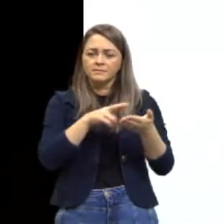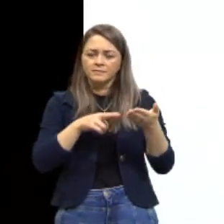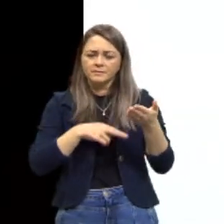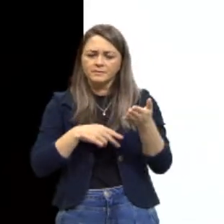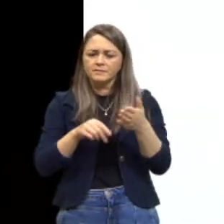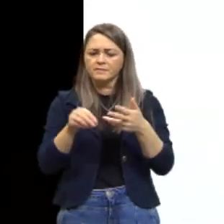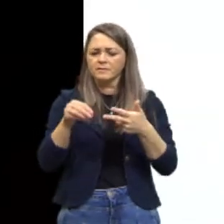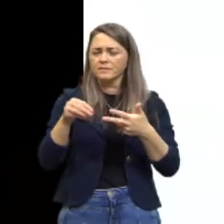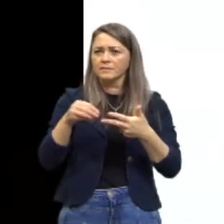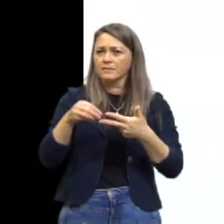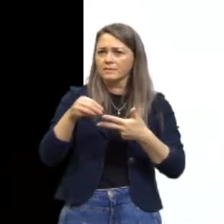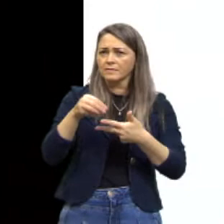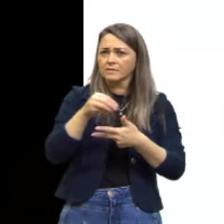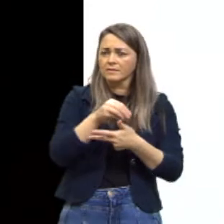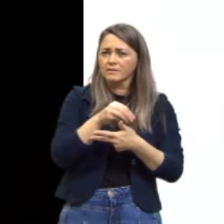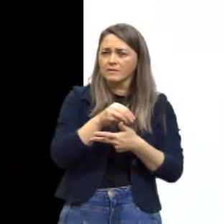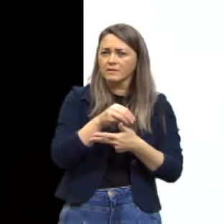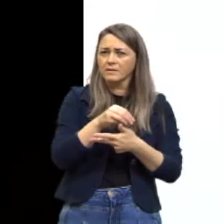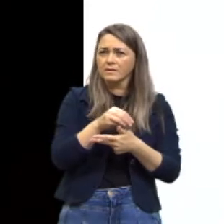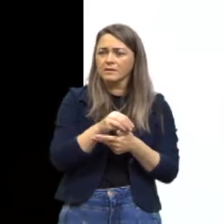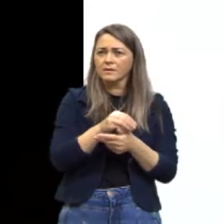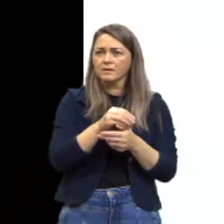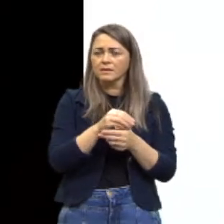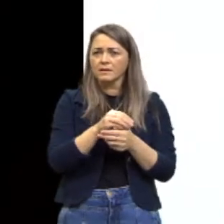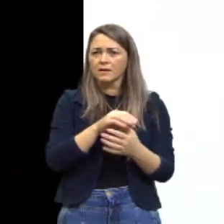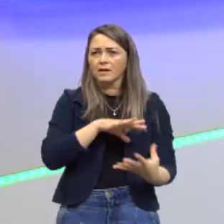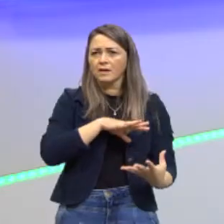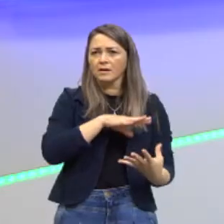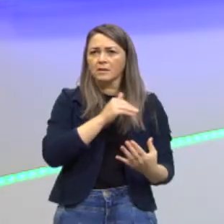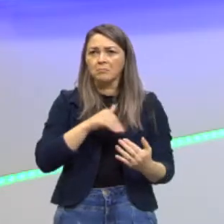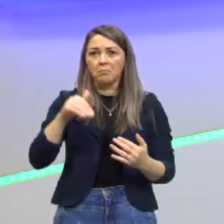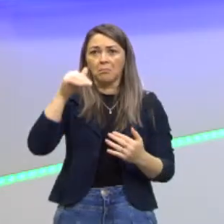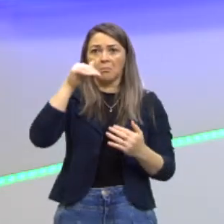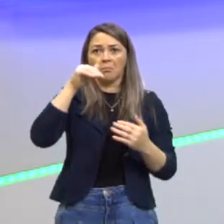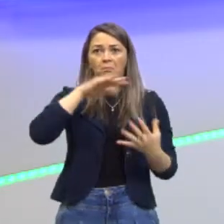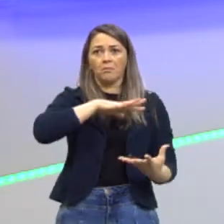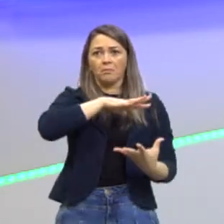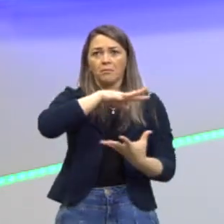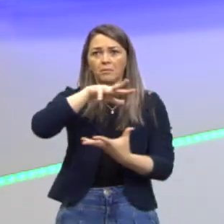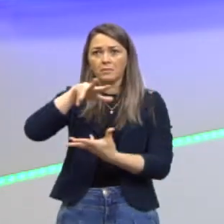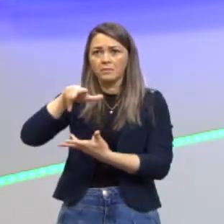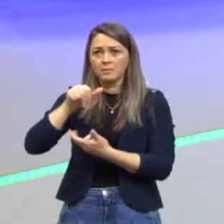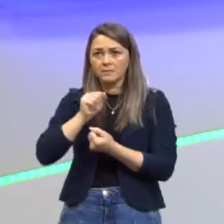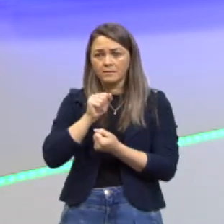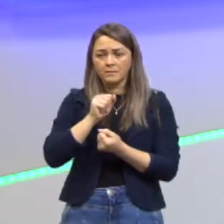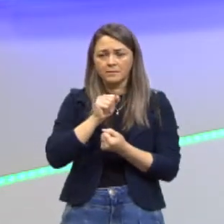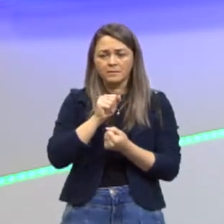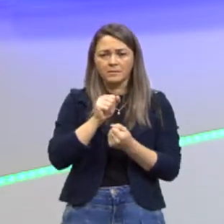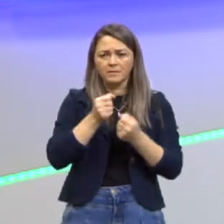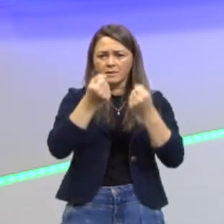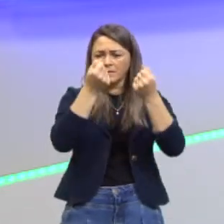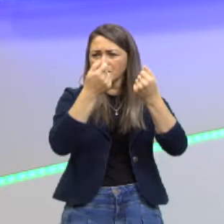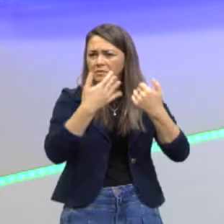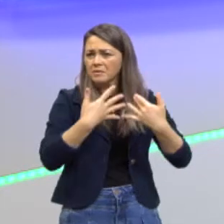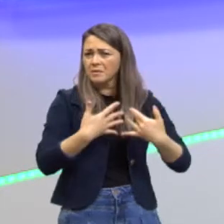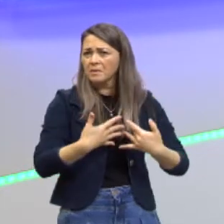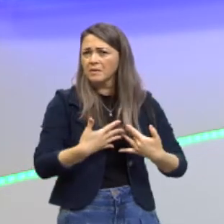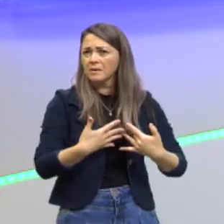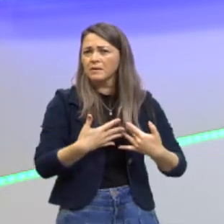fala, então, é um projeto a nível global, tá? E ele fala de vários